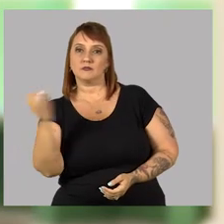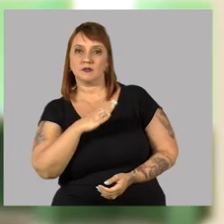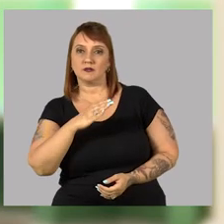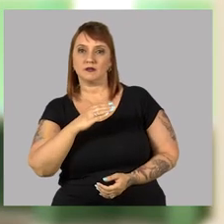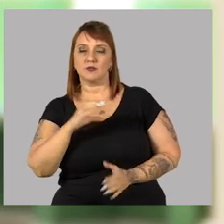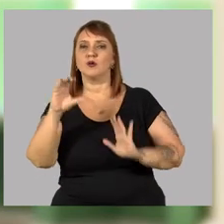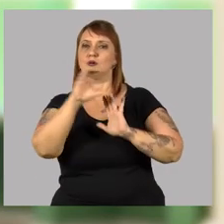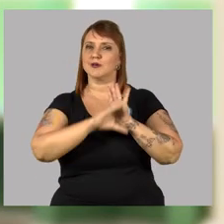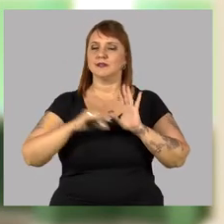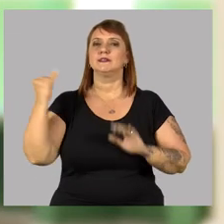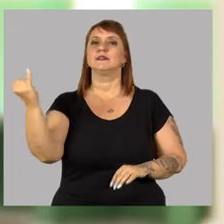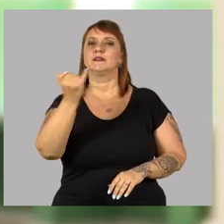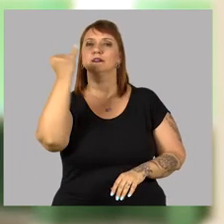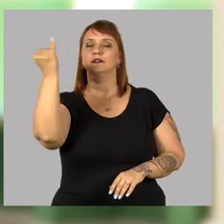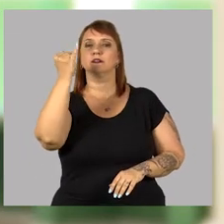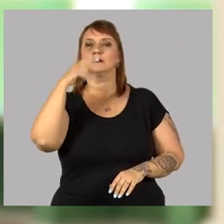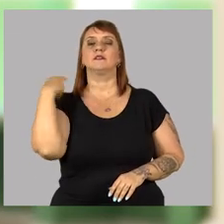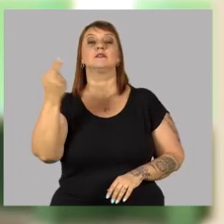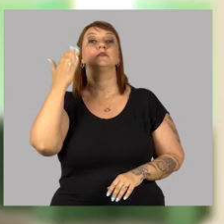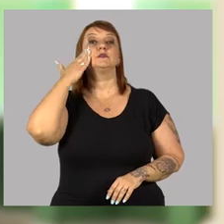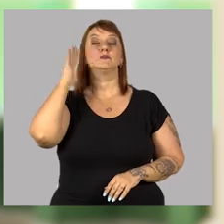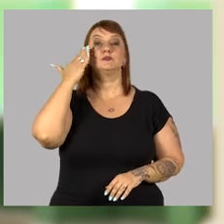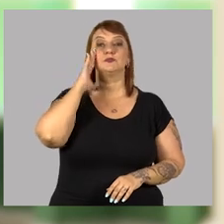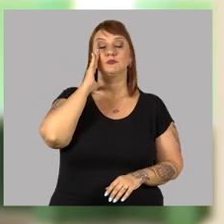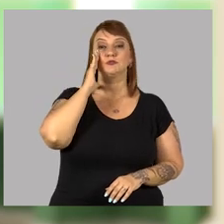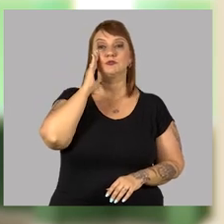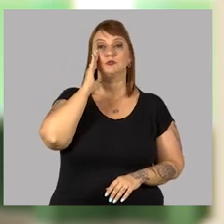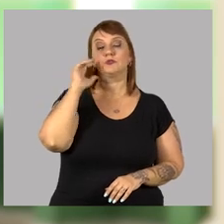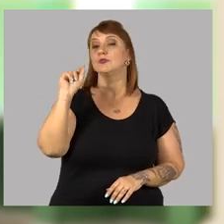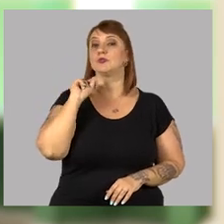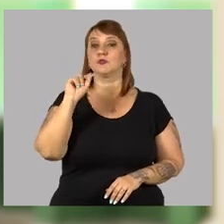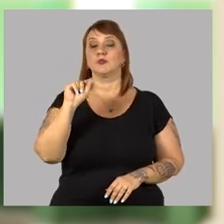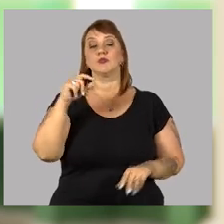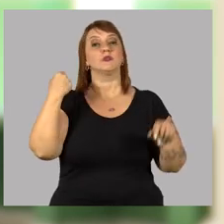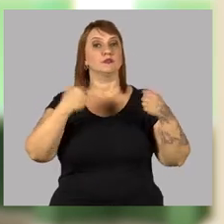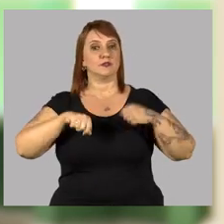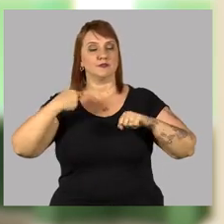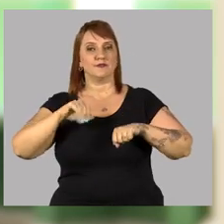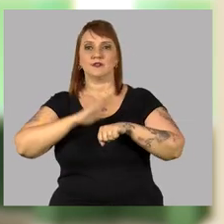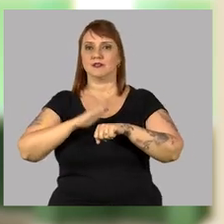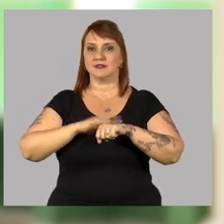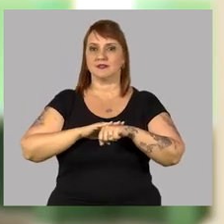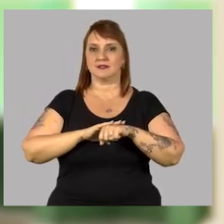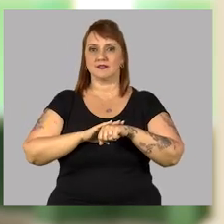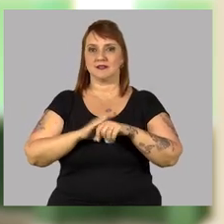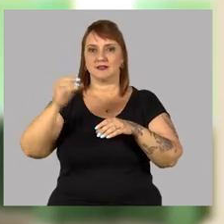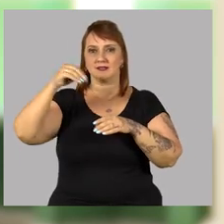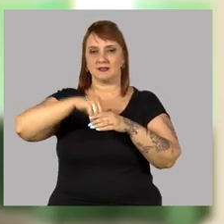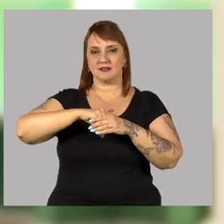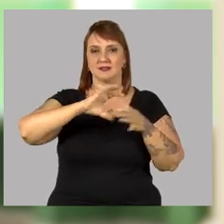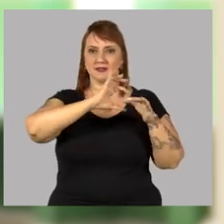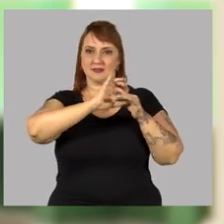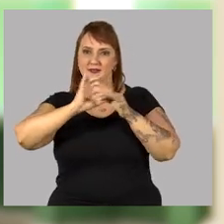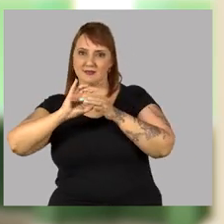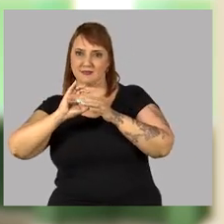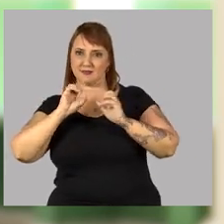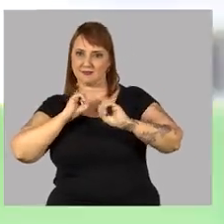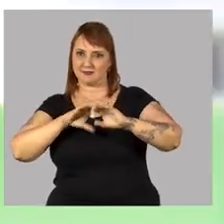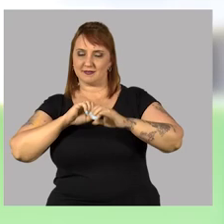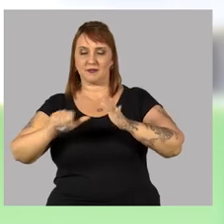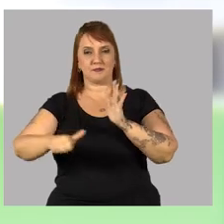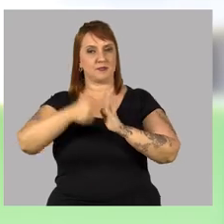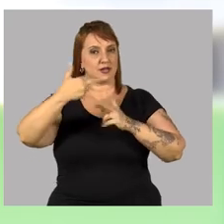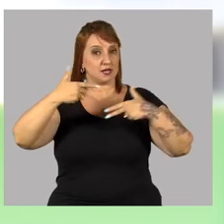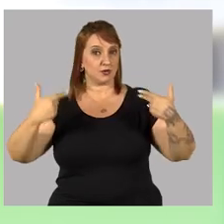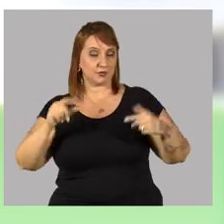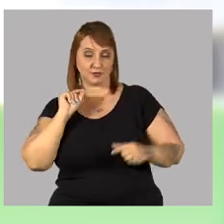Inovação é um conceito muito importante para a gente entender o que a gente precisa fazer dentro do nosso contexto da educação.